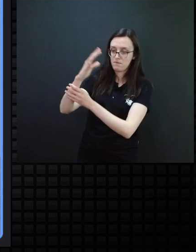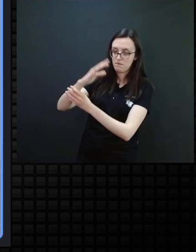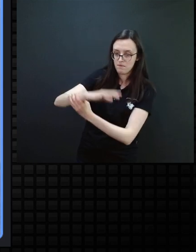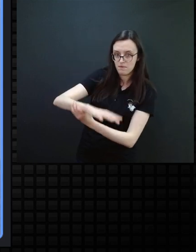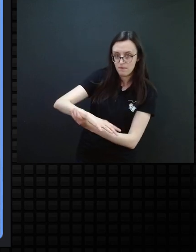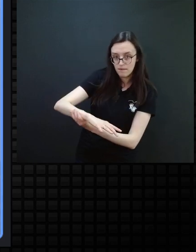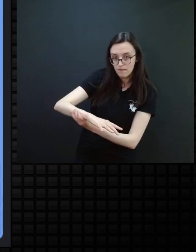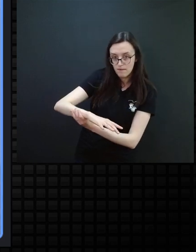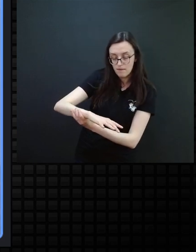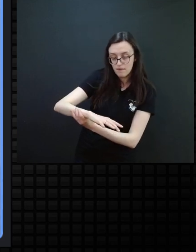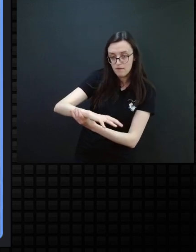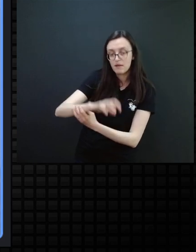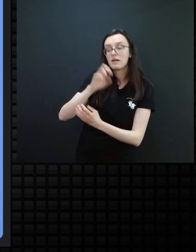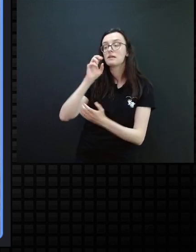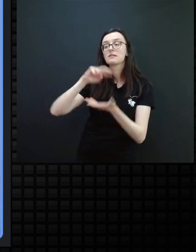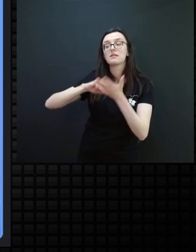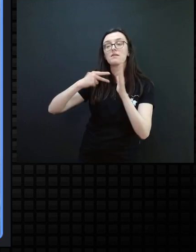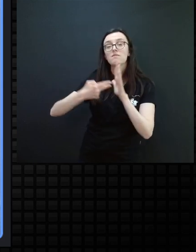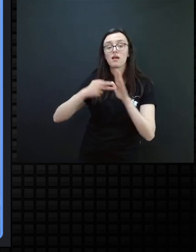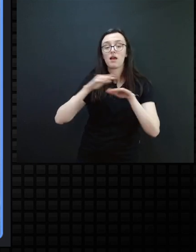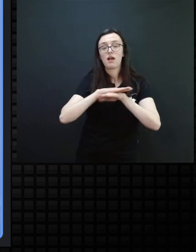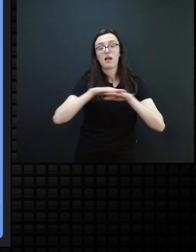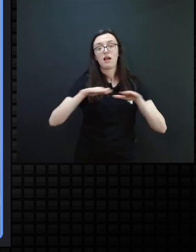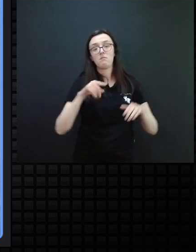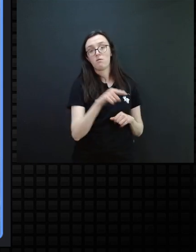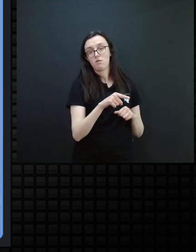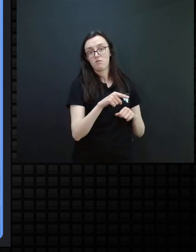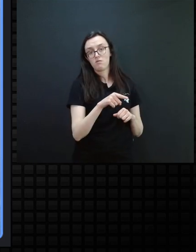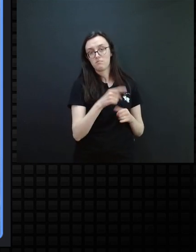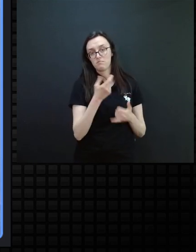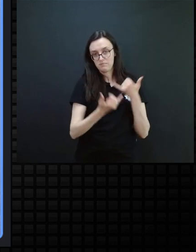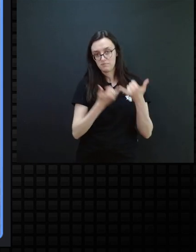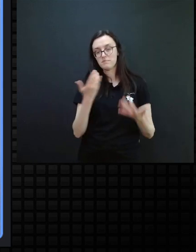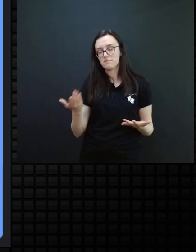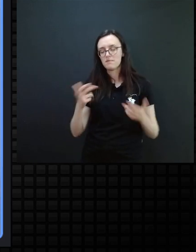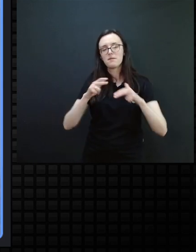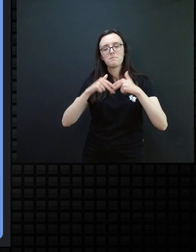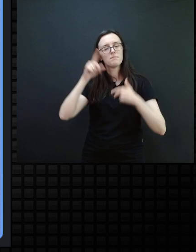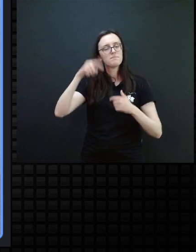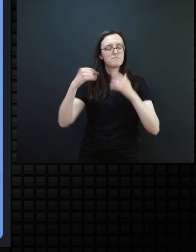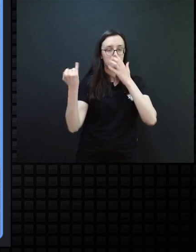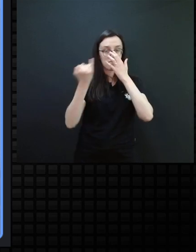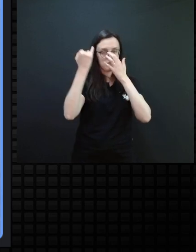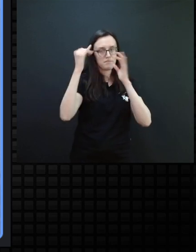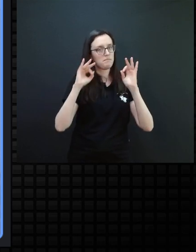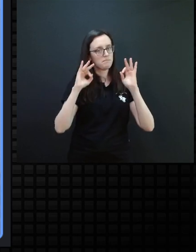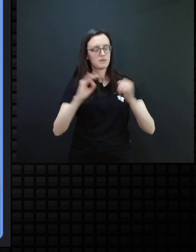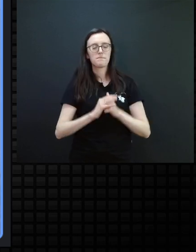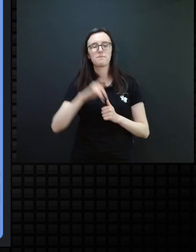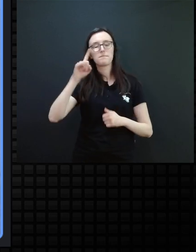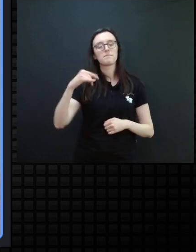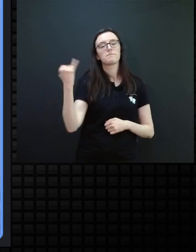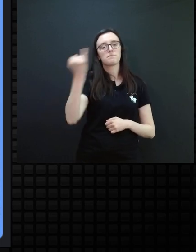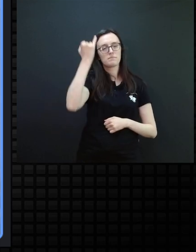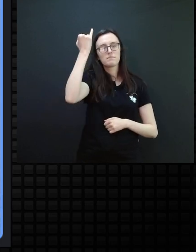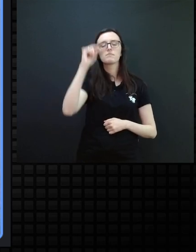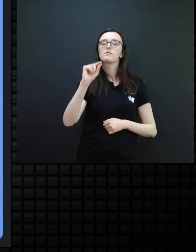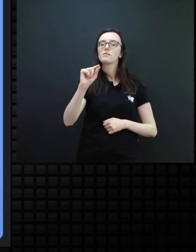abaixo sinalizando que acabou. Então, é bem importante em que